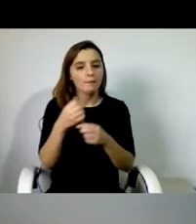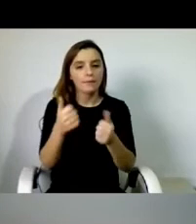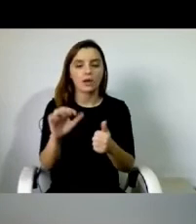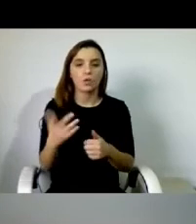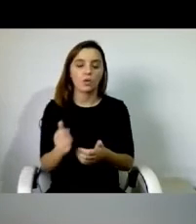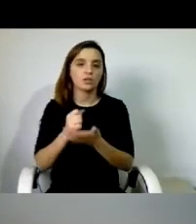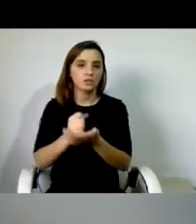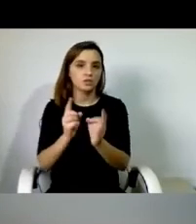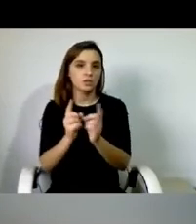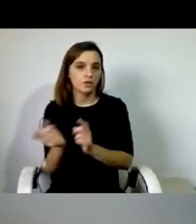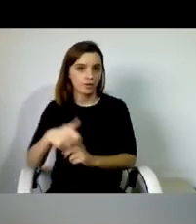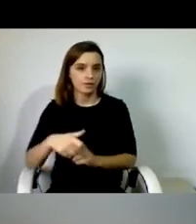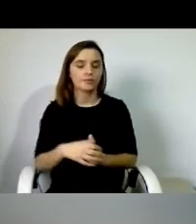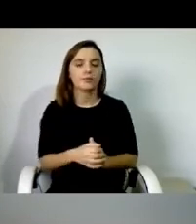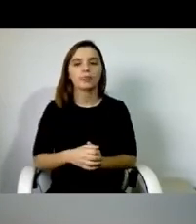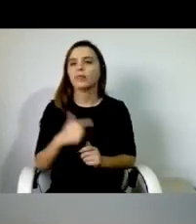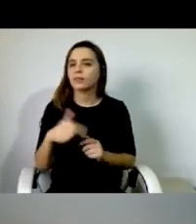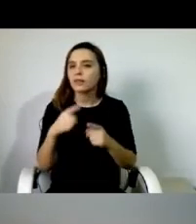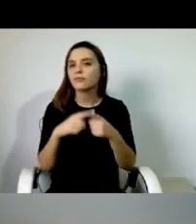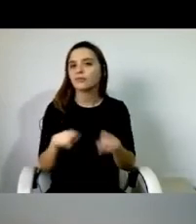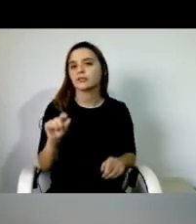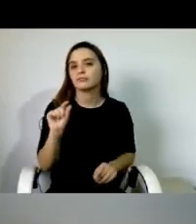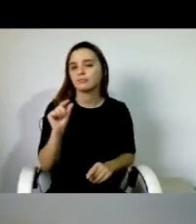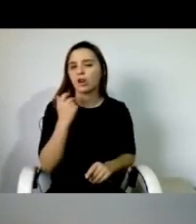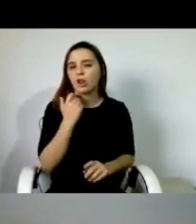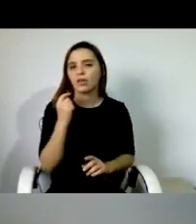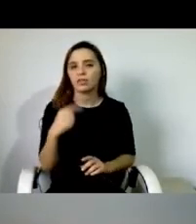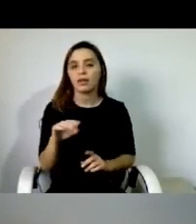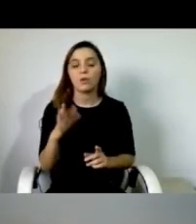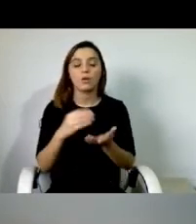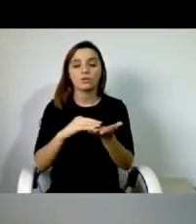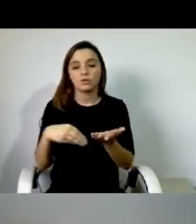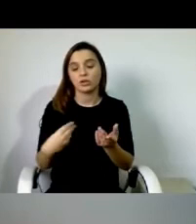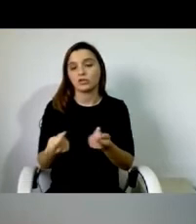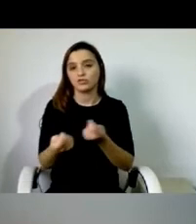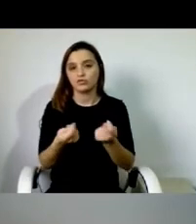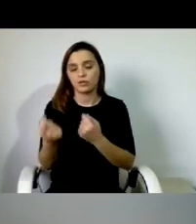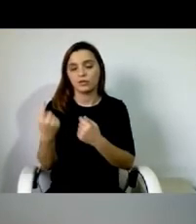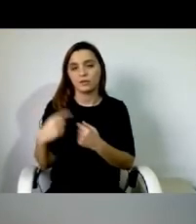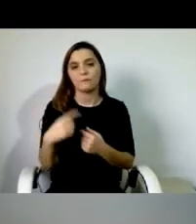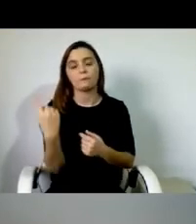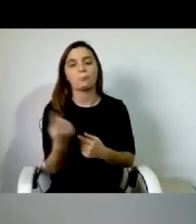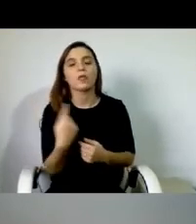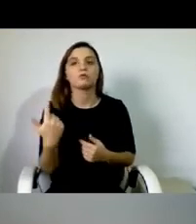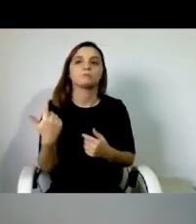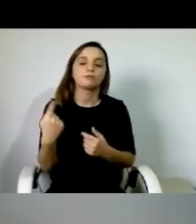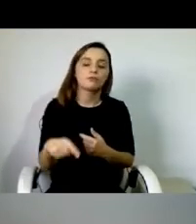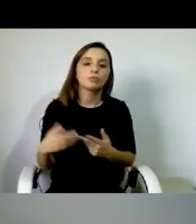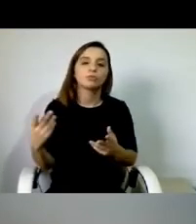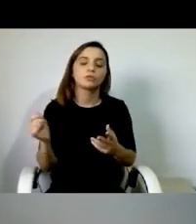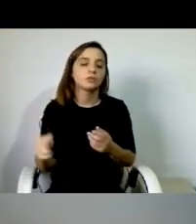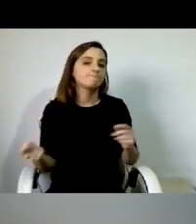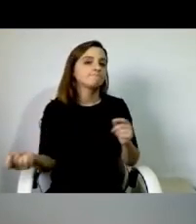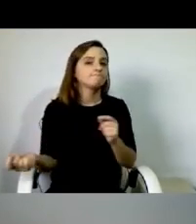Há uma pequena diferença entre aquilo na gestão contratual e eu acho que nós devemos ter aqui alguma, devemos discutir e